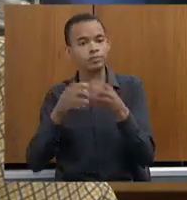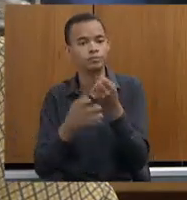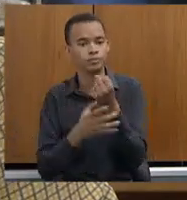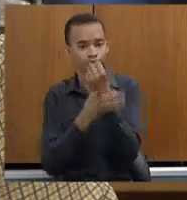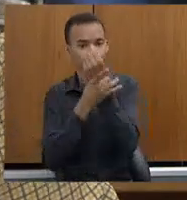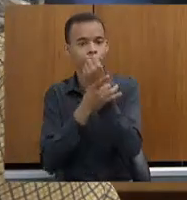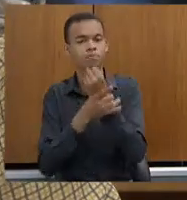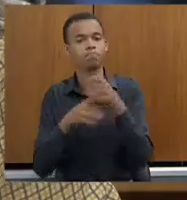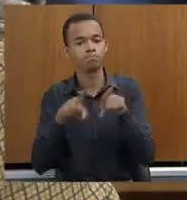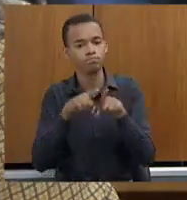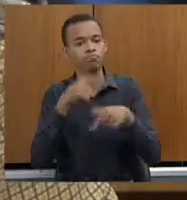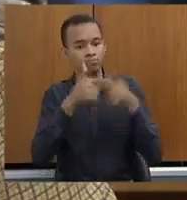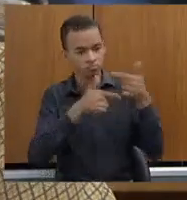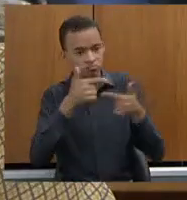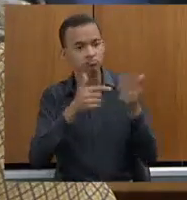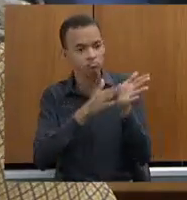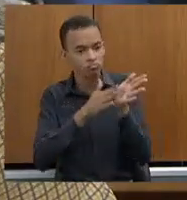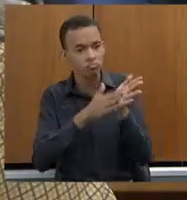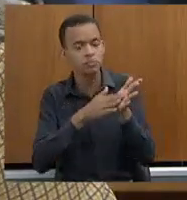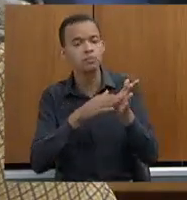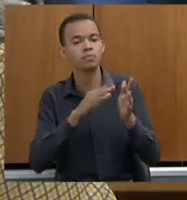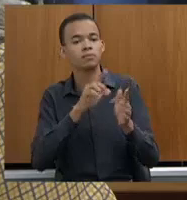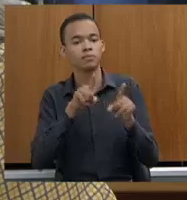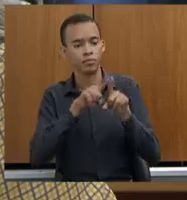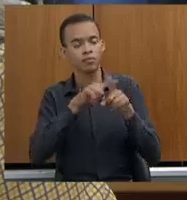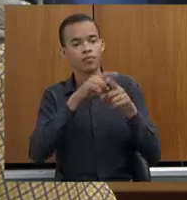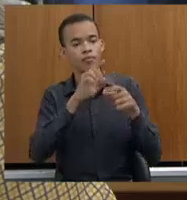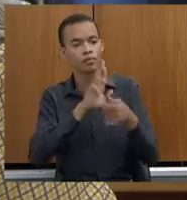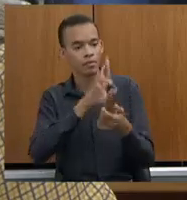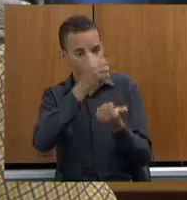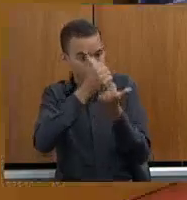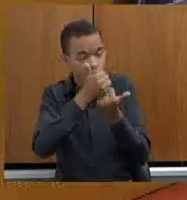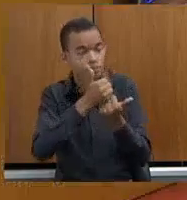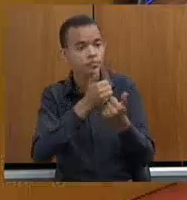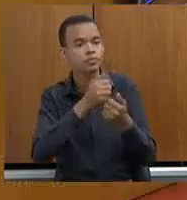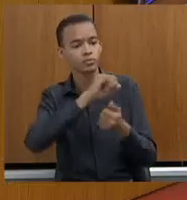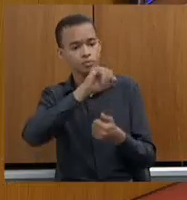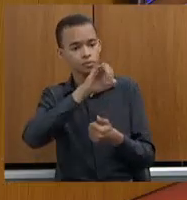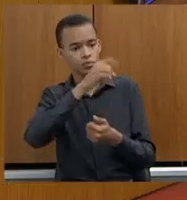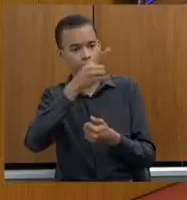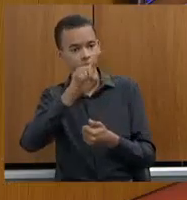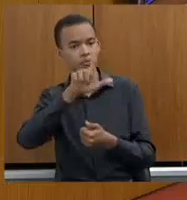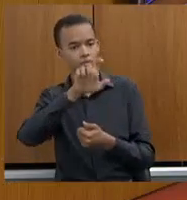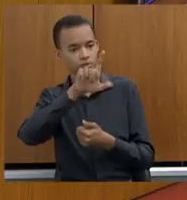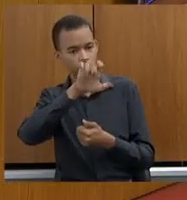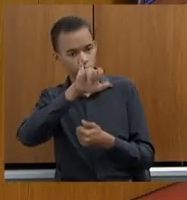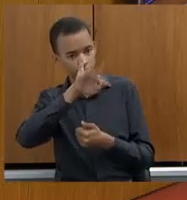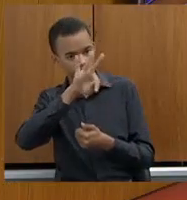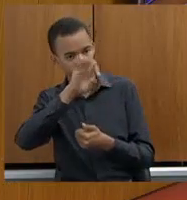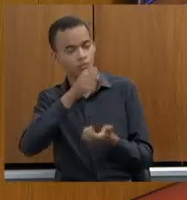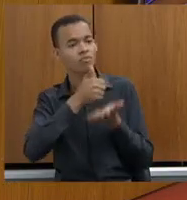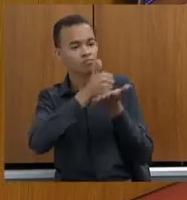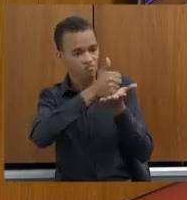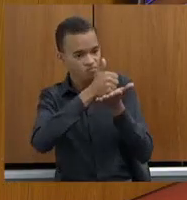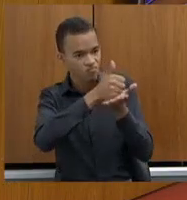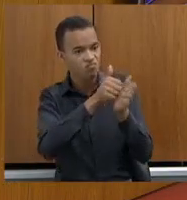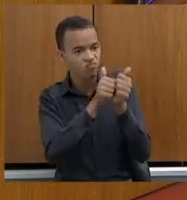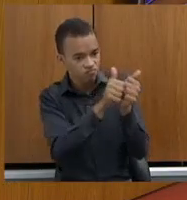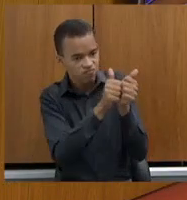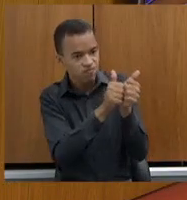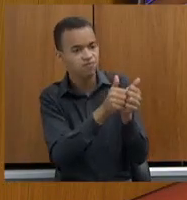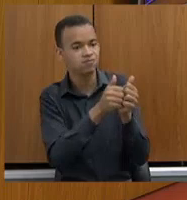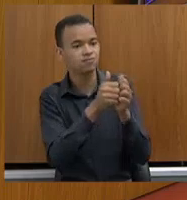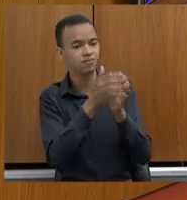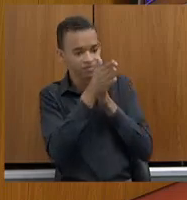excelência e o seu vice, João Leite, o acompanha aqui fielmente, não presidente? Então,